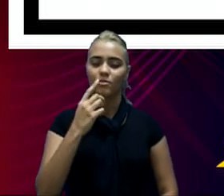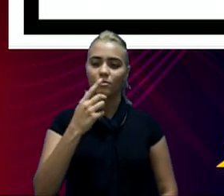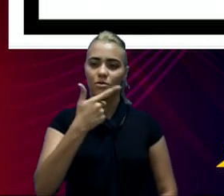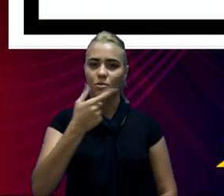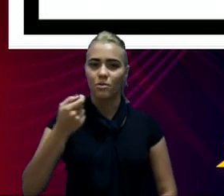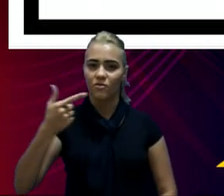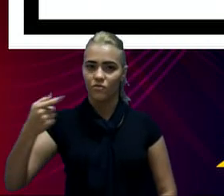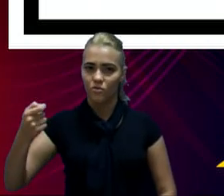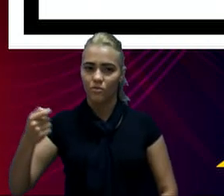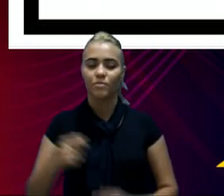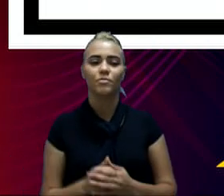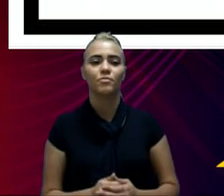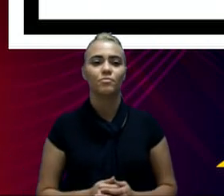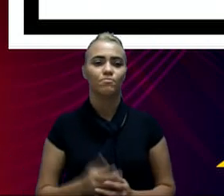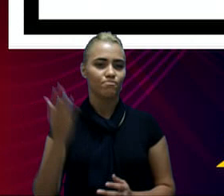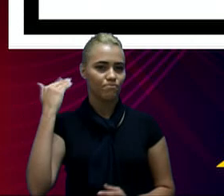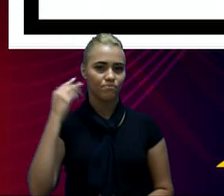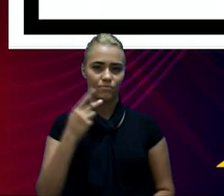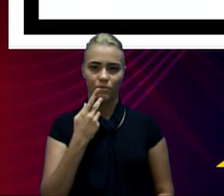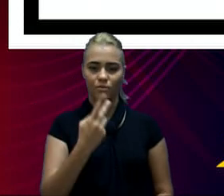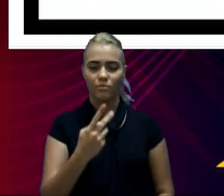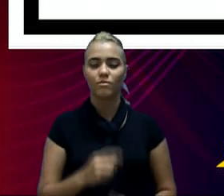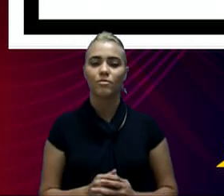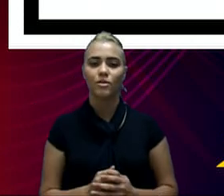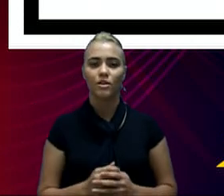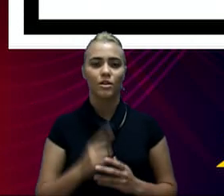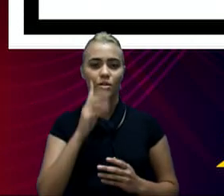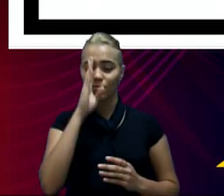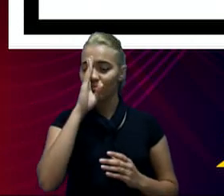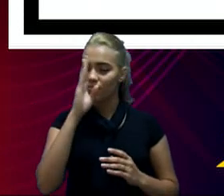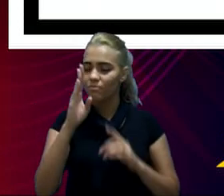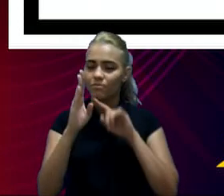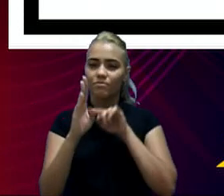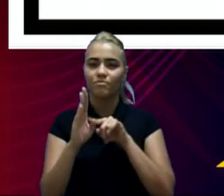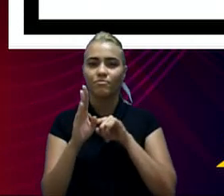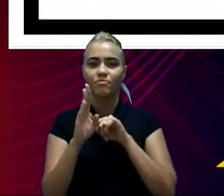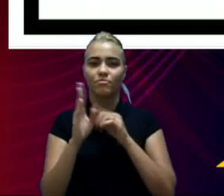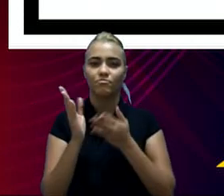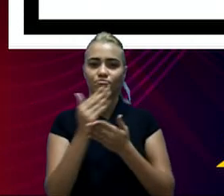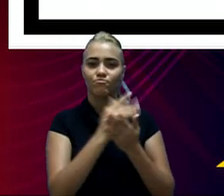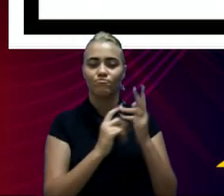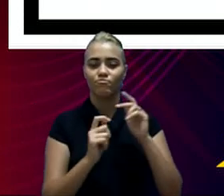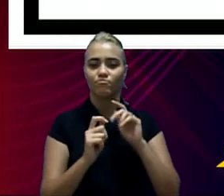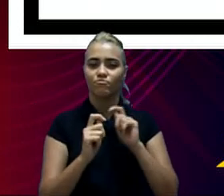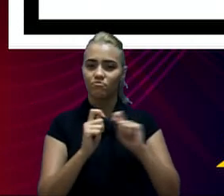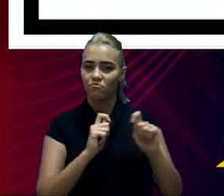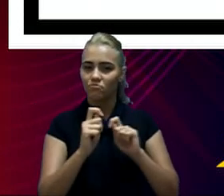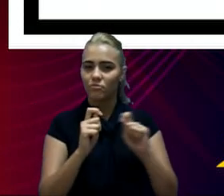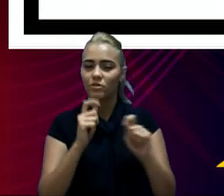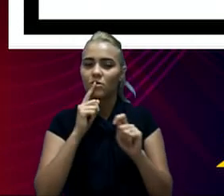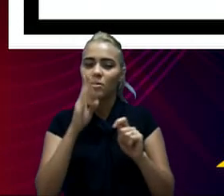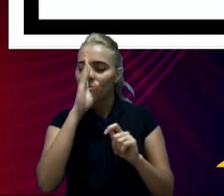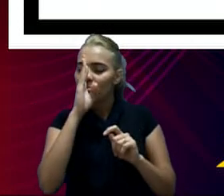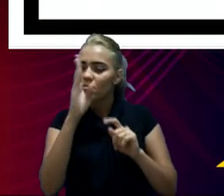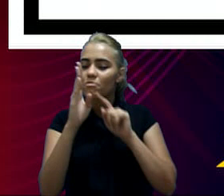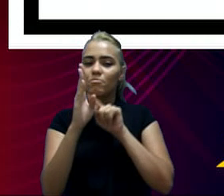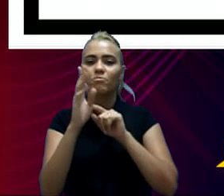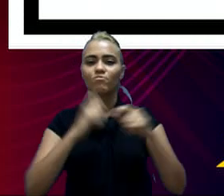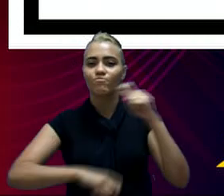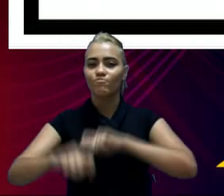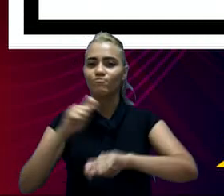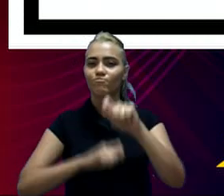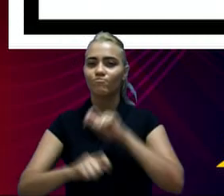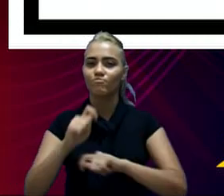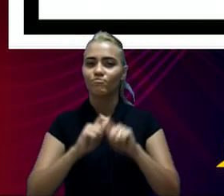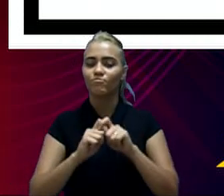2020. Como eu disse há pouco, vejam que as receitas derivadas da atividade econômica, como,